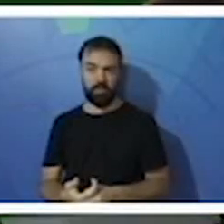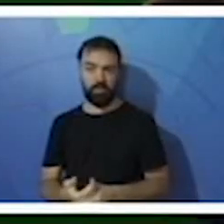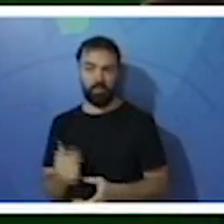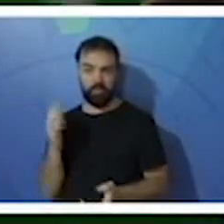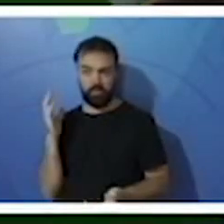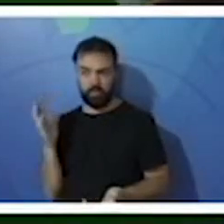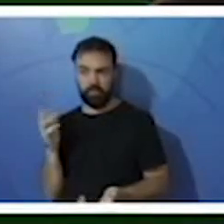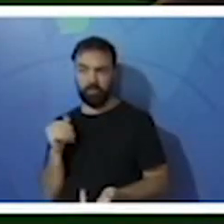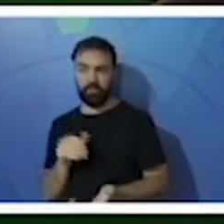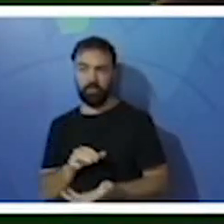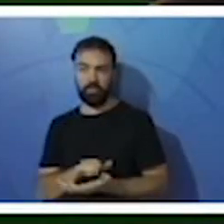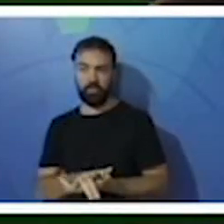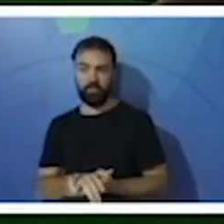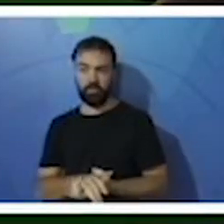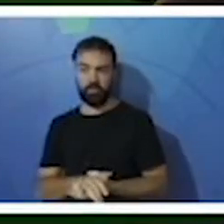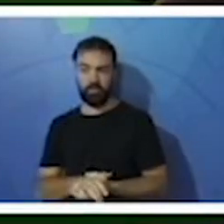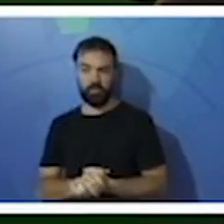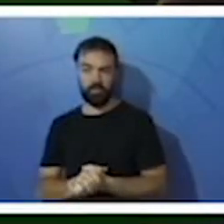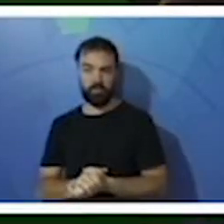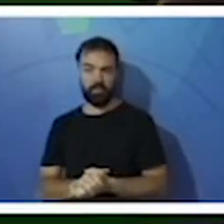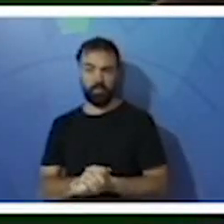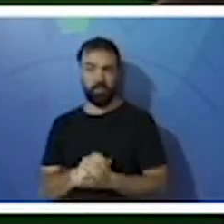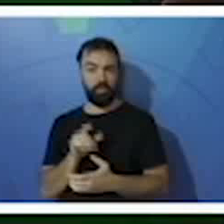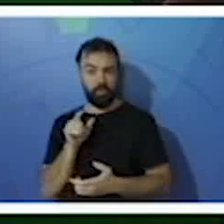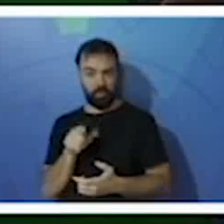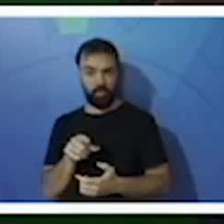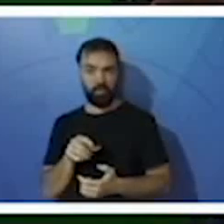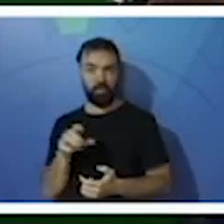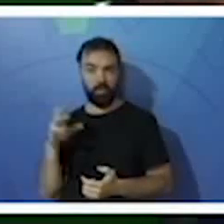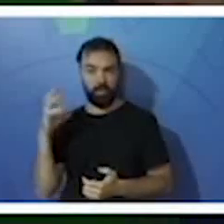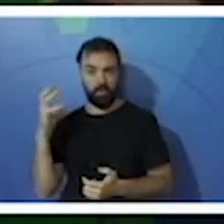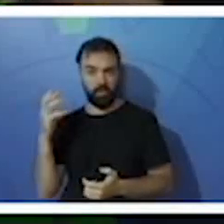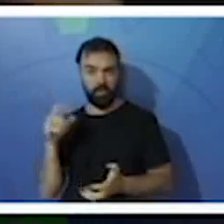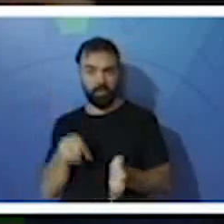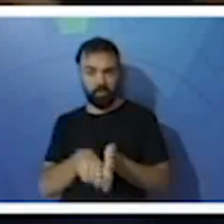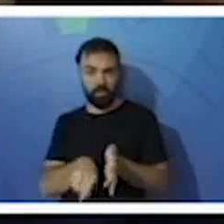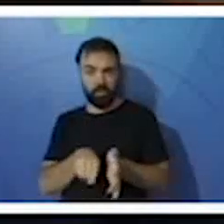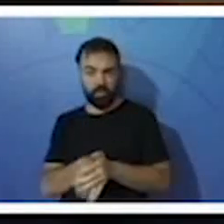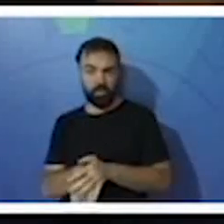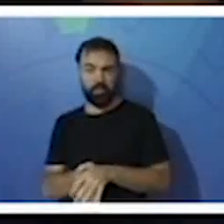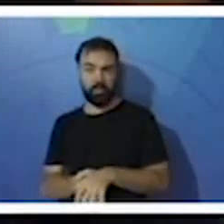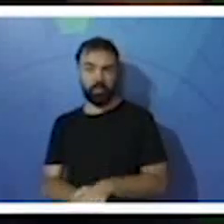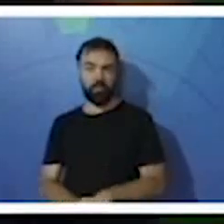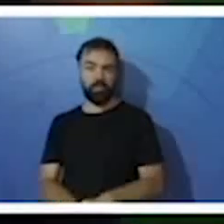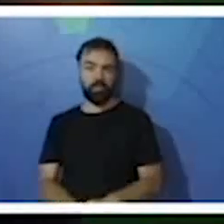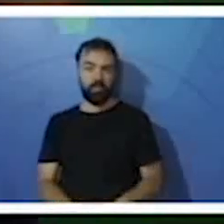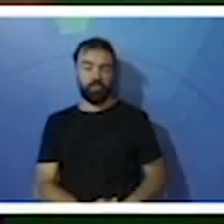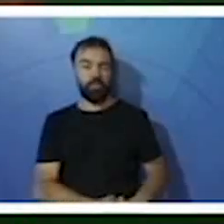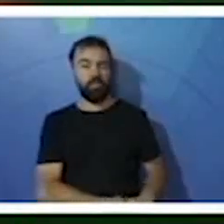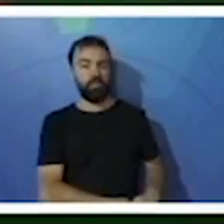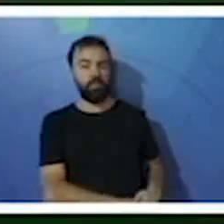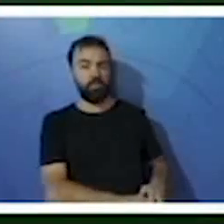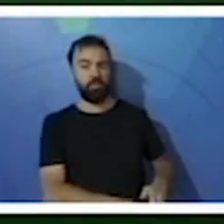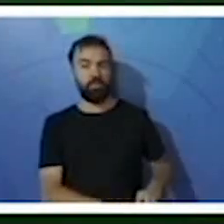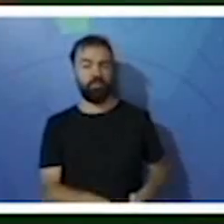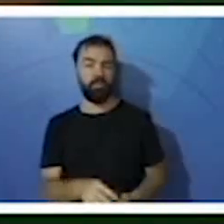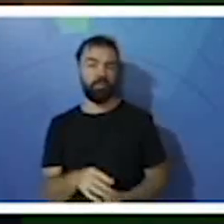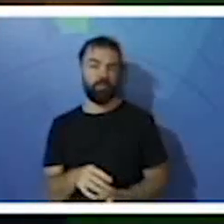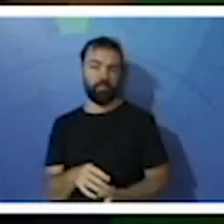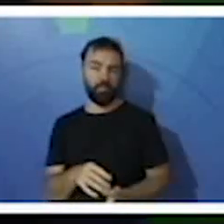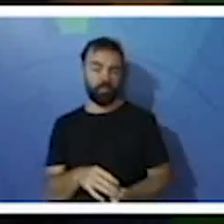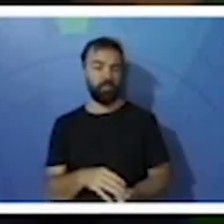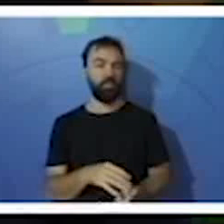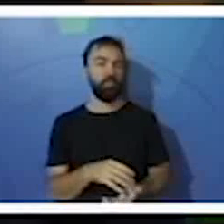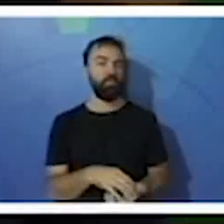Aqui, você é o cientista. Os flamingos, os patos e